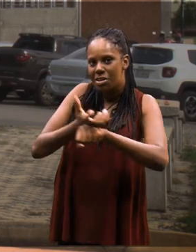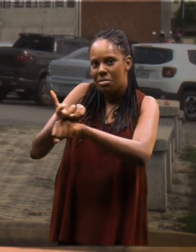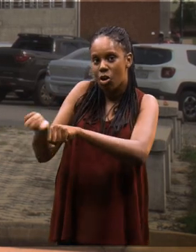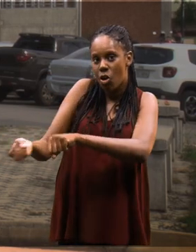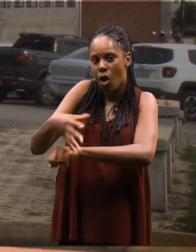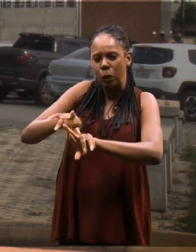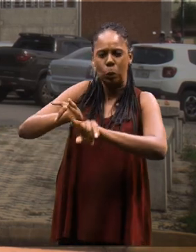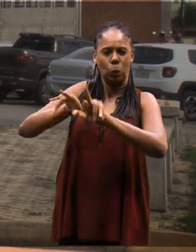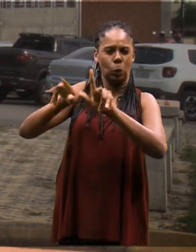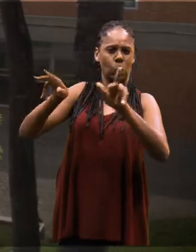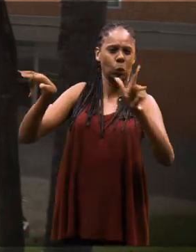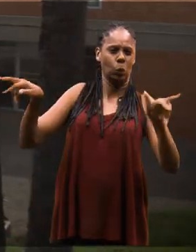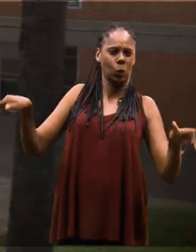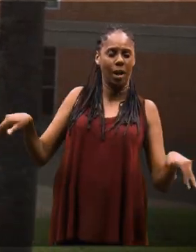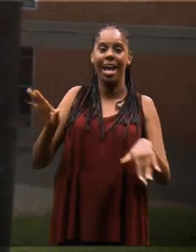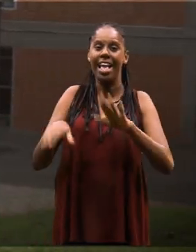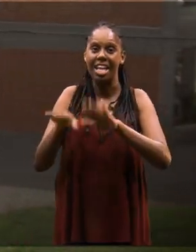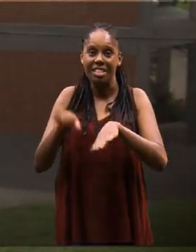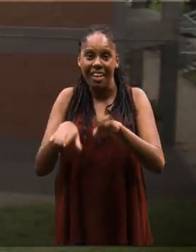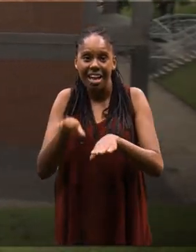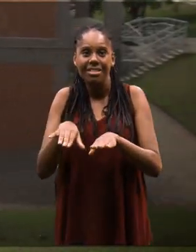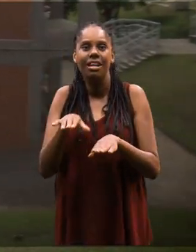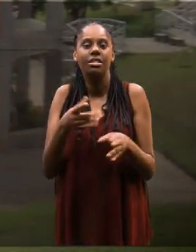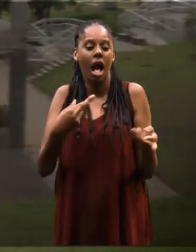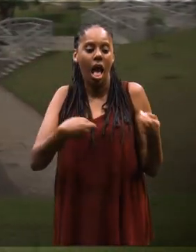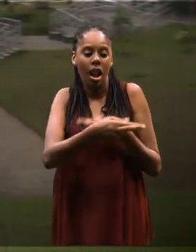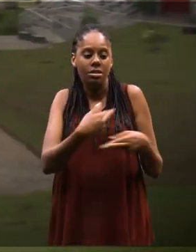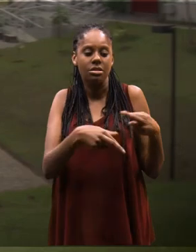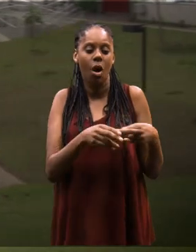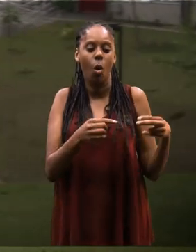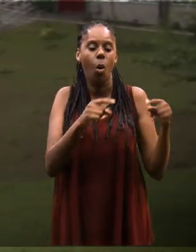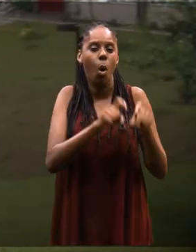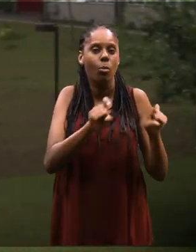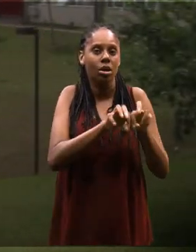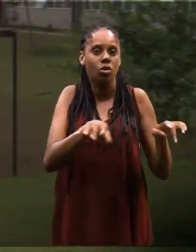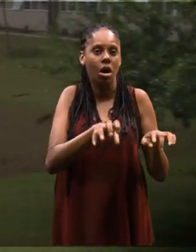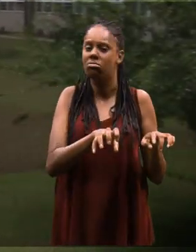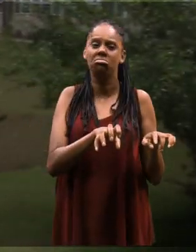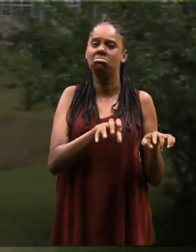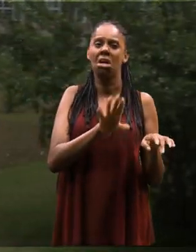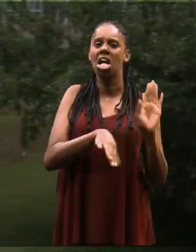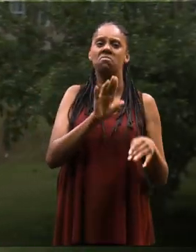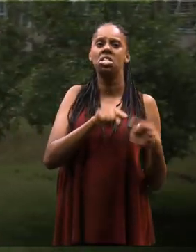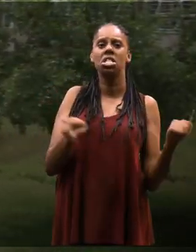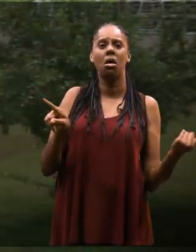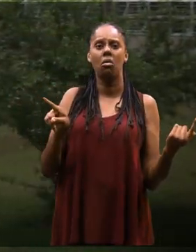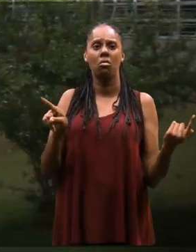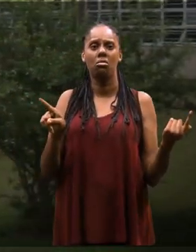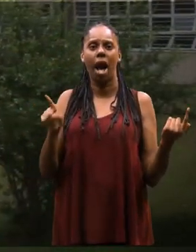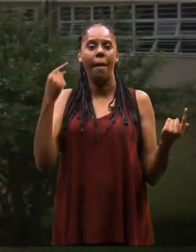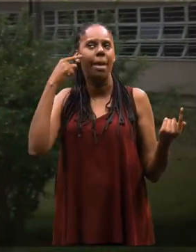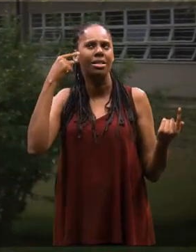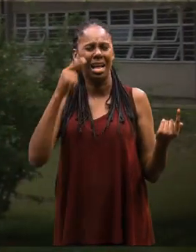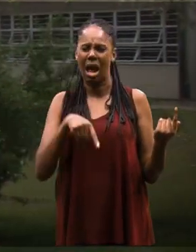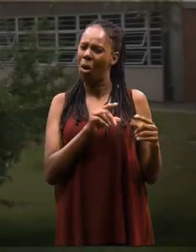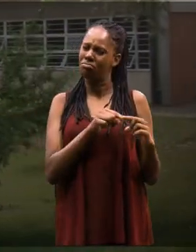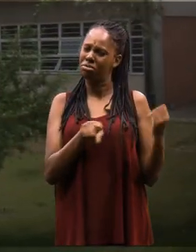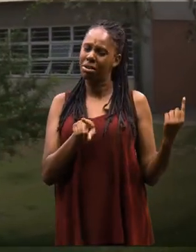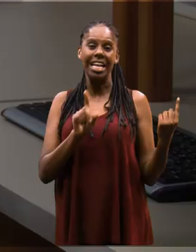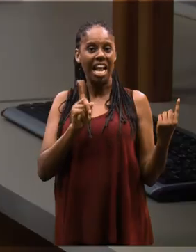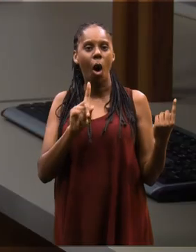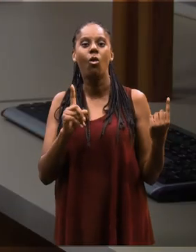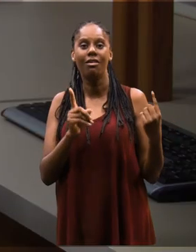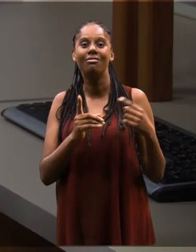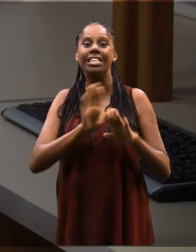aprender, de matérias novas, e que muitas vezes você pensa que nem tem alguma relação com a computação, ou que você acha que aquilo nem vai se relacionar, e você